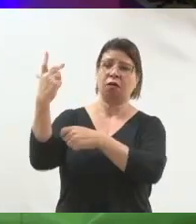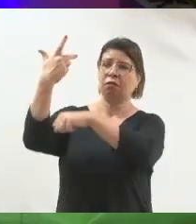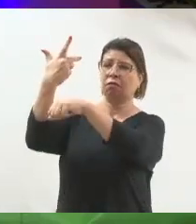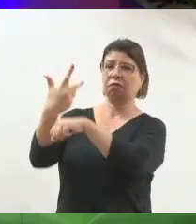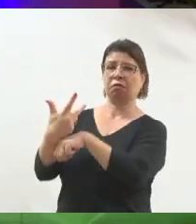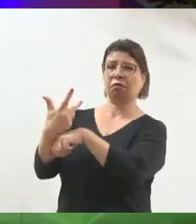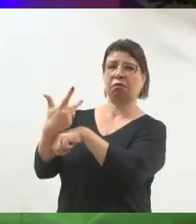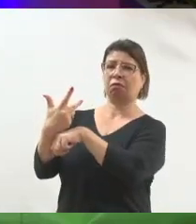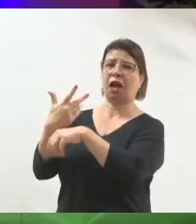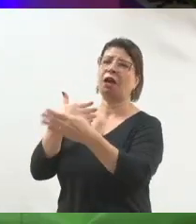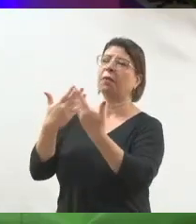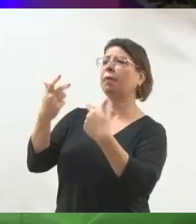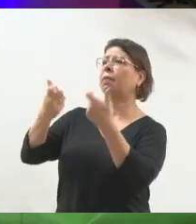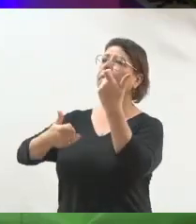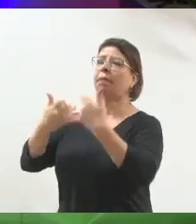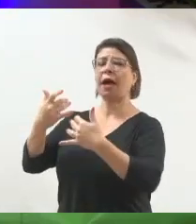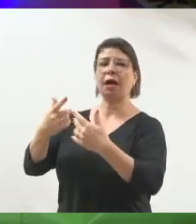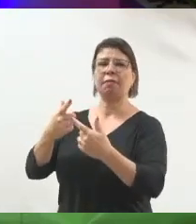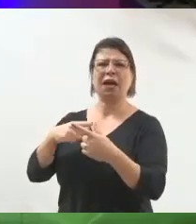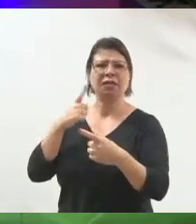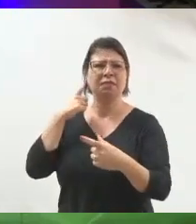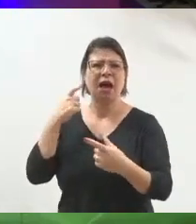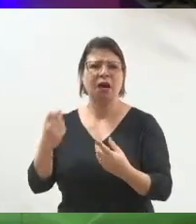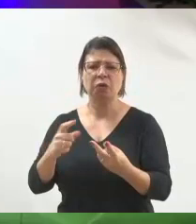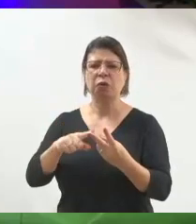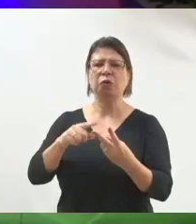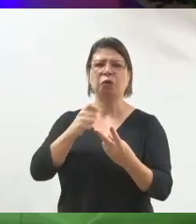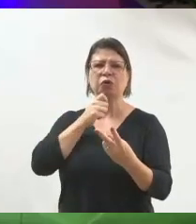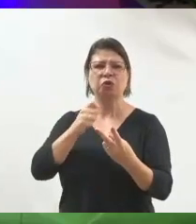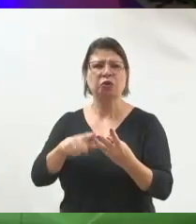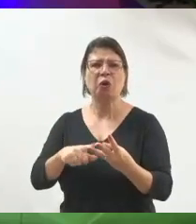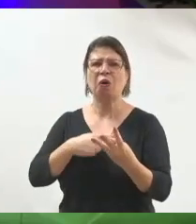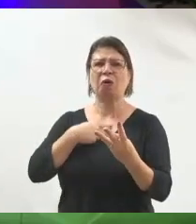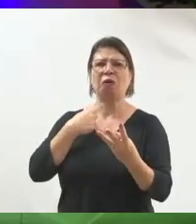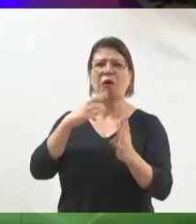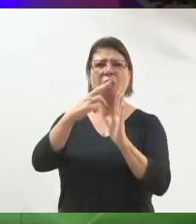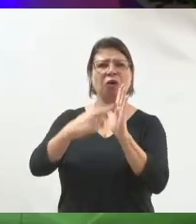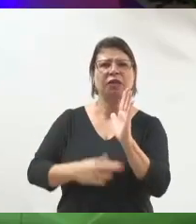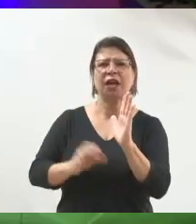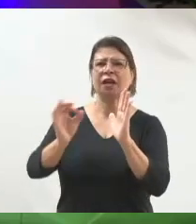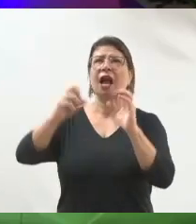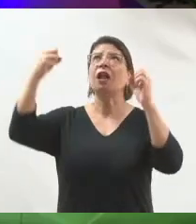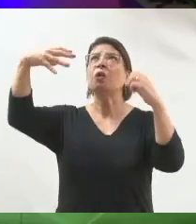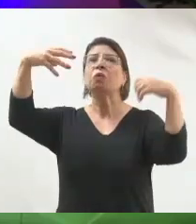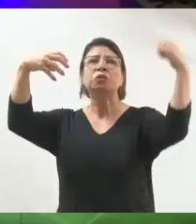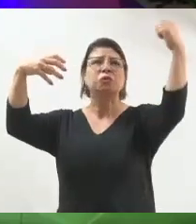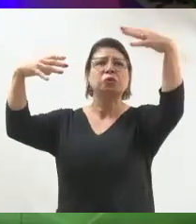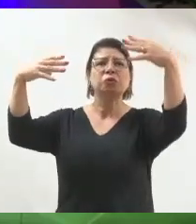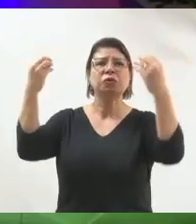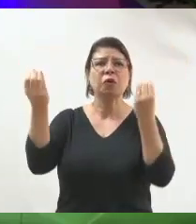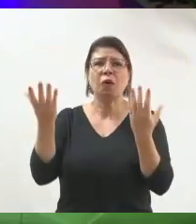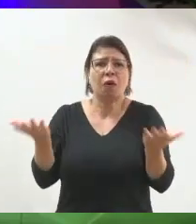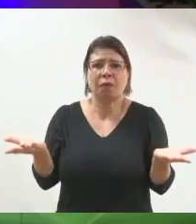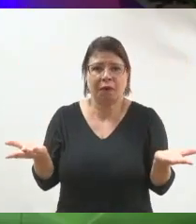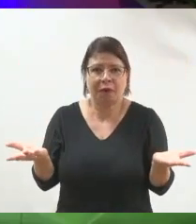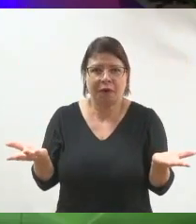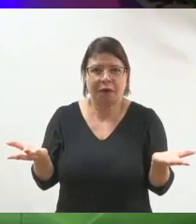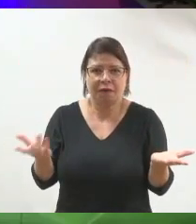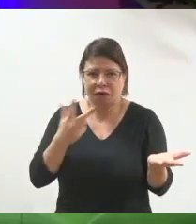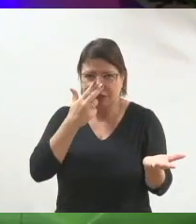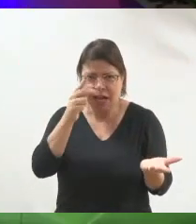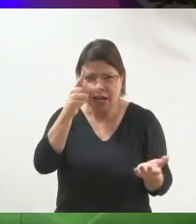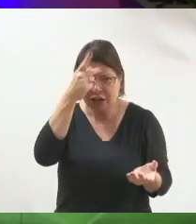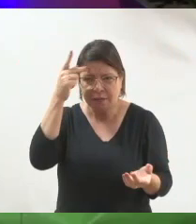som, sem cuidar do que você vai apresentar, sem pensar no roteiro, sem pensar na iluminação que vai estar ali com você, as pessoas vão parar para assistir?